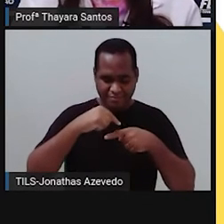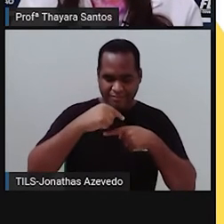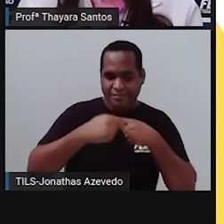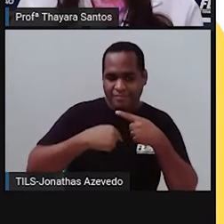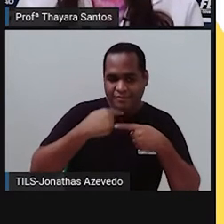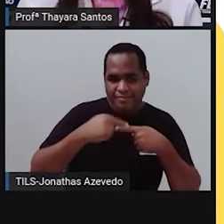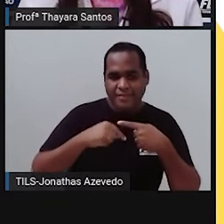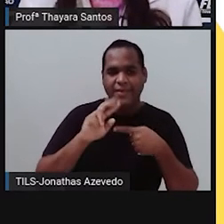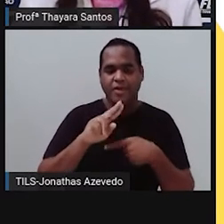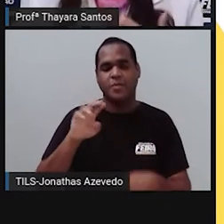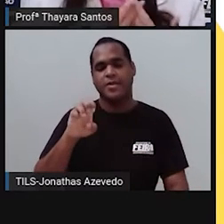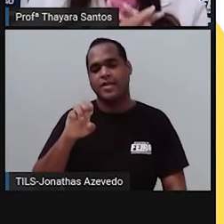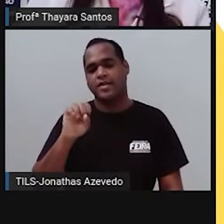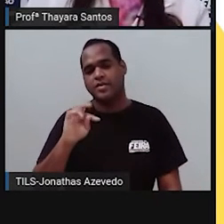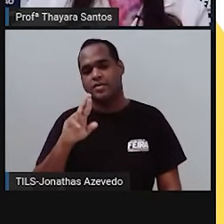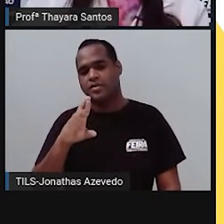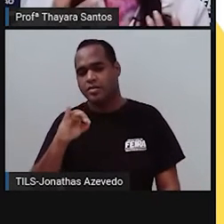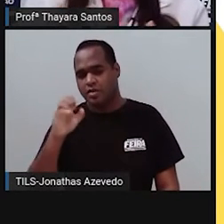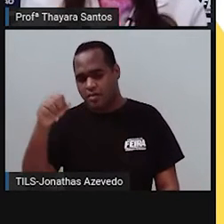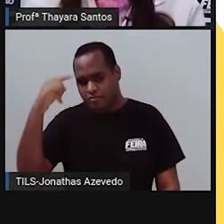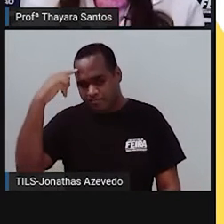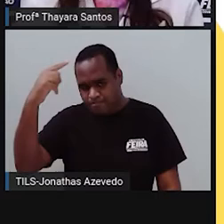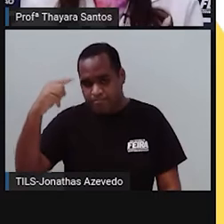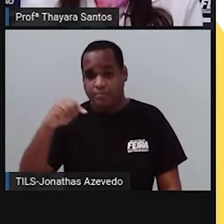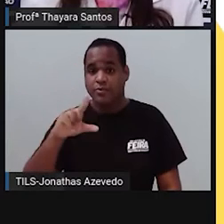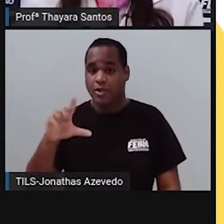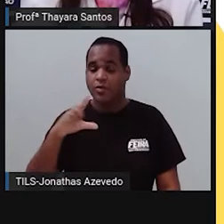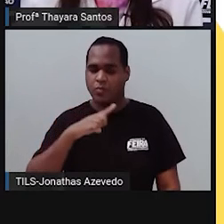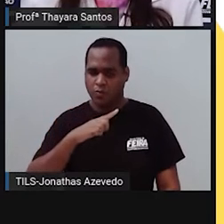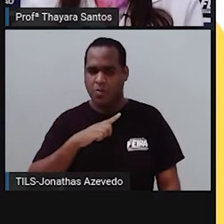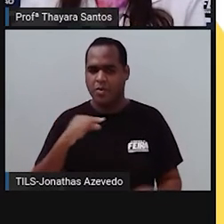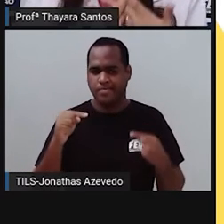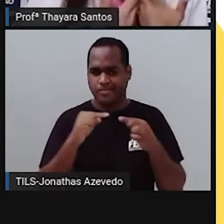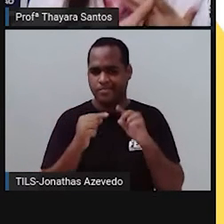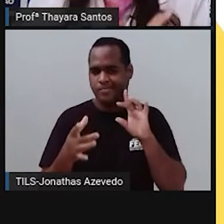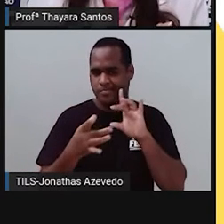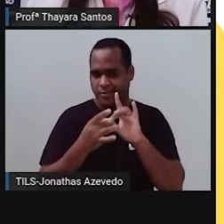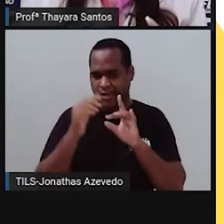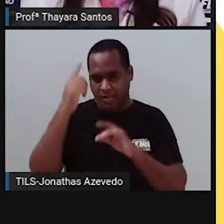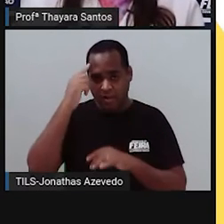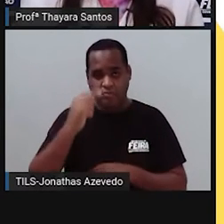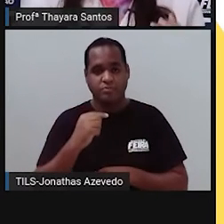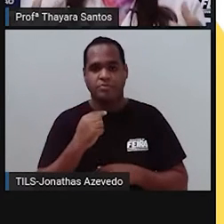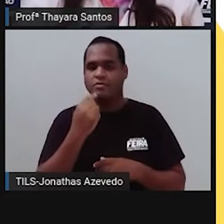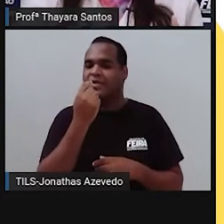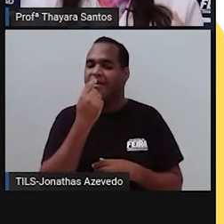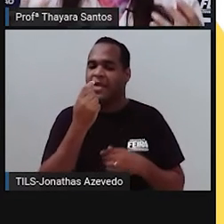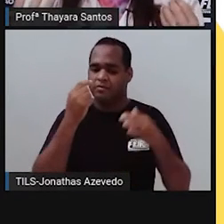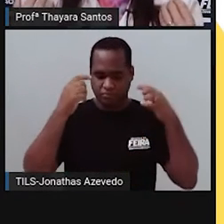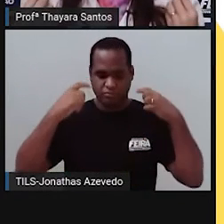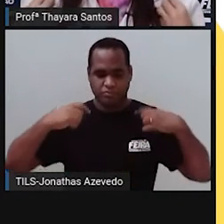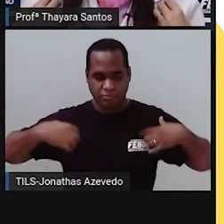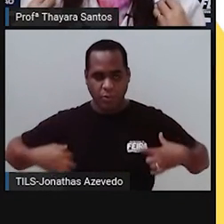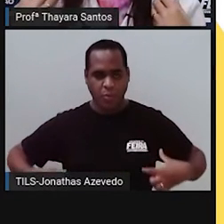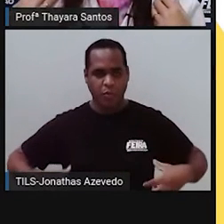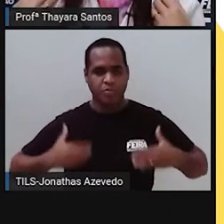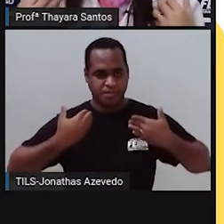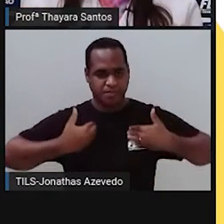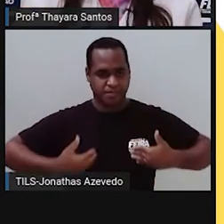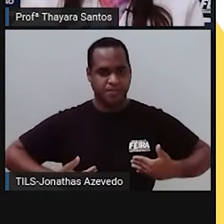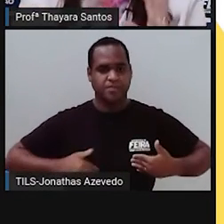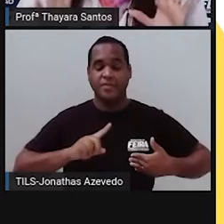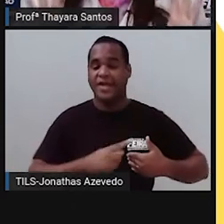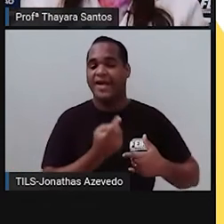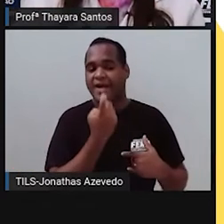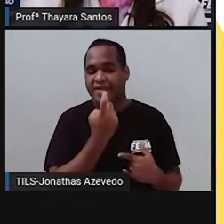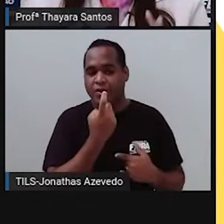estria. E ele é esquelético justamente porque ele está associado ao esqueleto. Então, aquele músculo que está preso ali aos